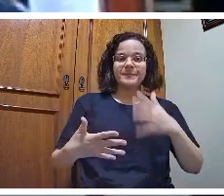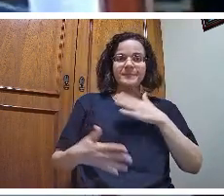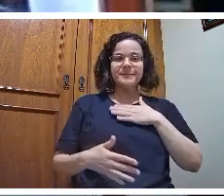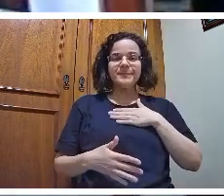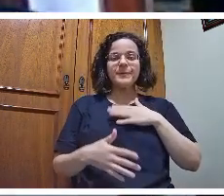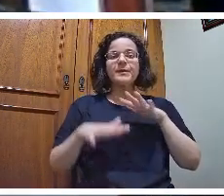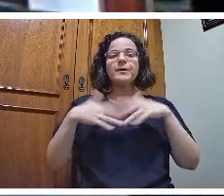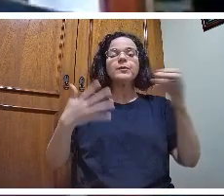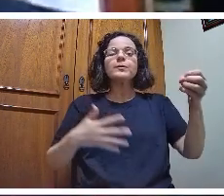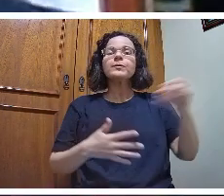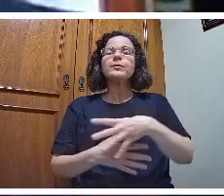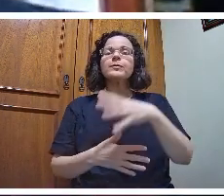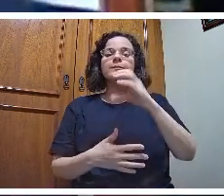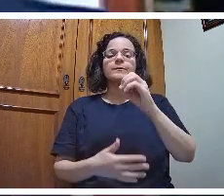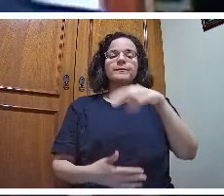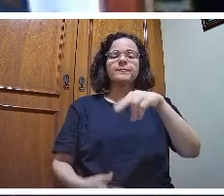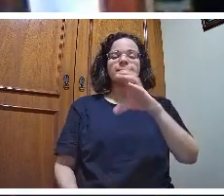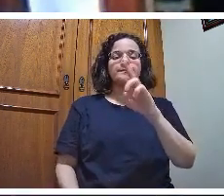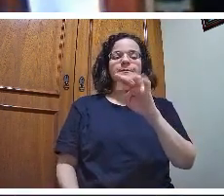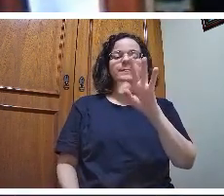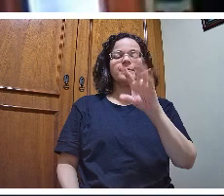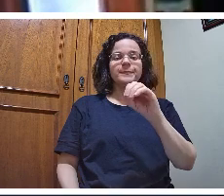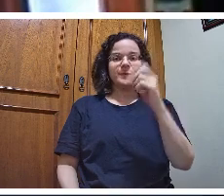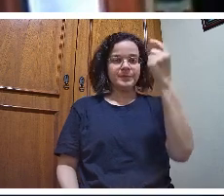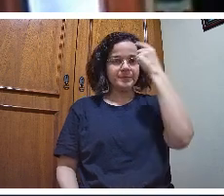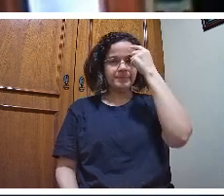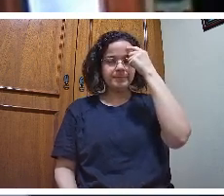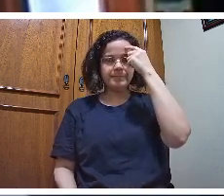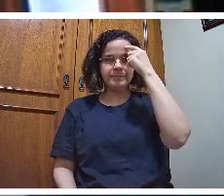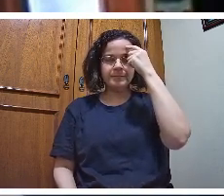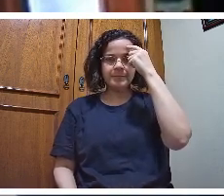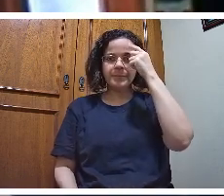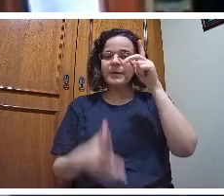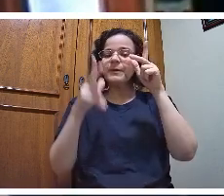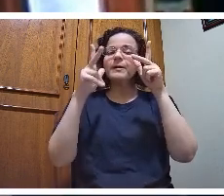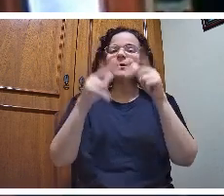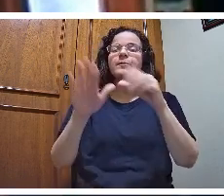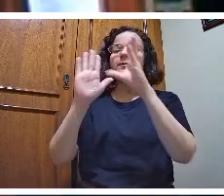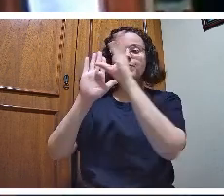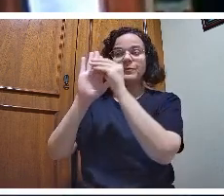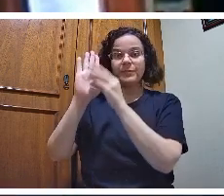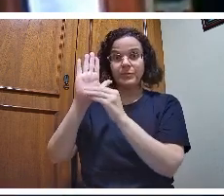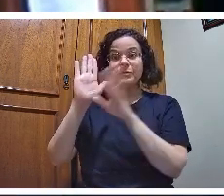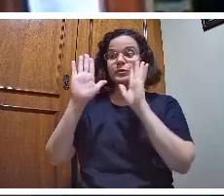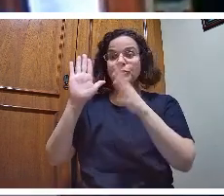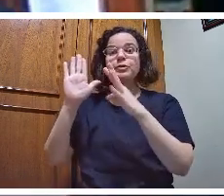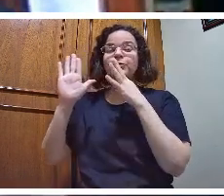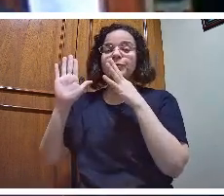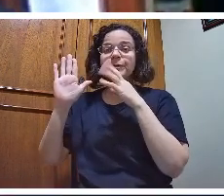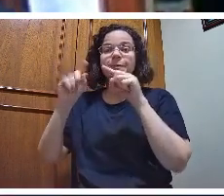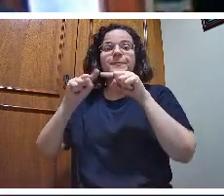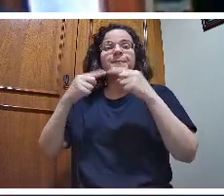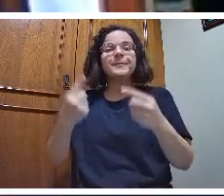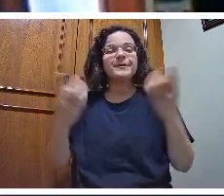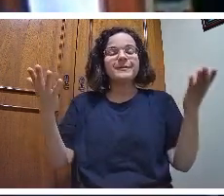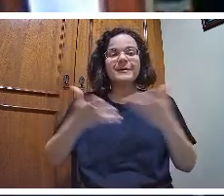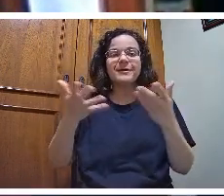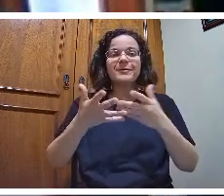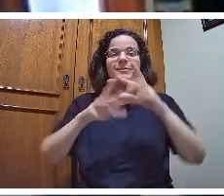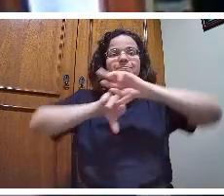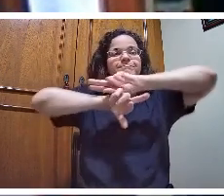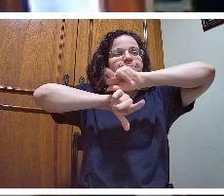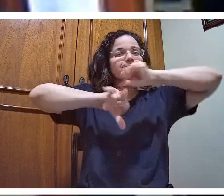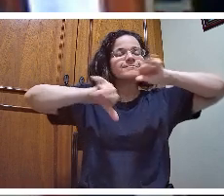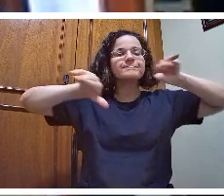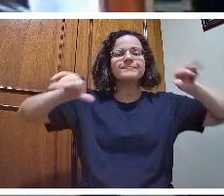é o mesmo conteúdo que eu conhecia, mas agora com múltiplos olhares diferentes, sendo que o objeto inicial